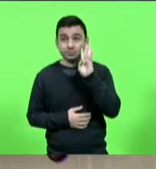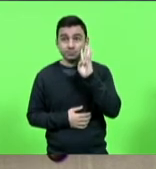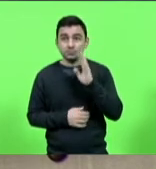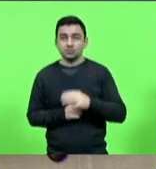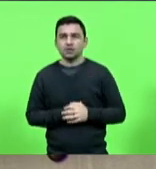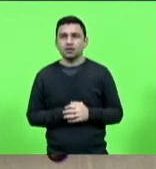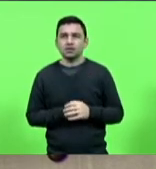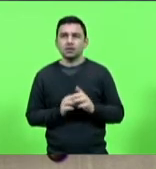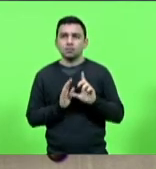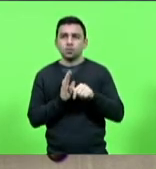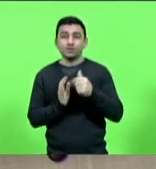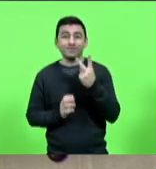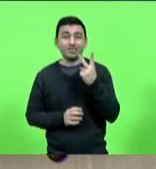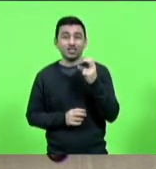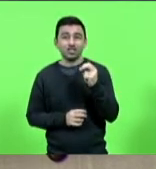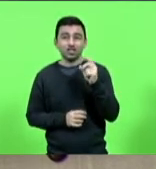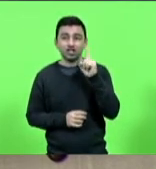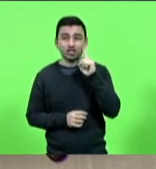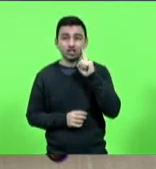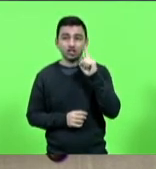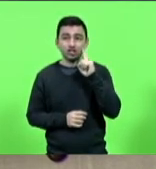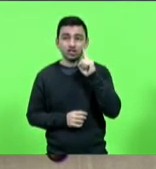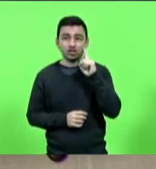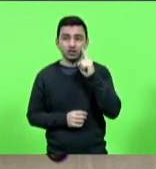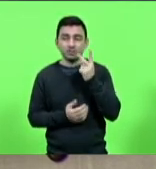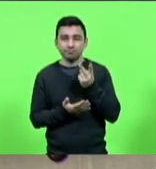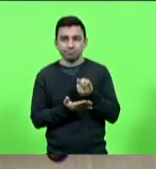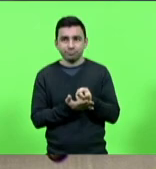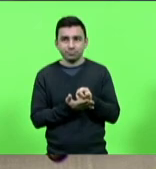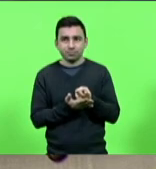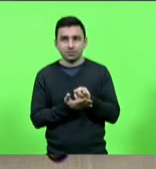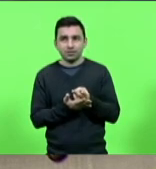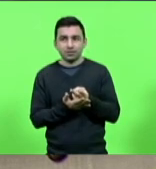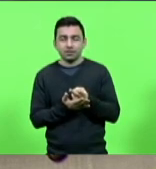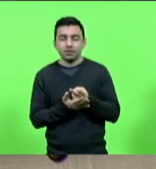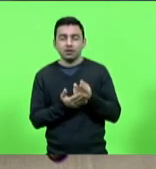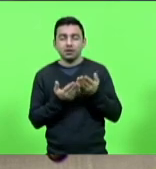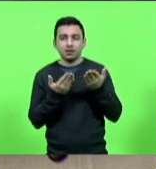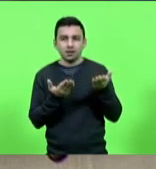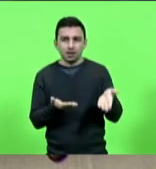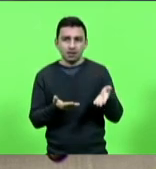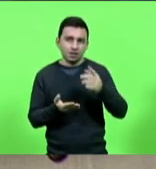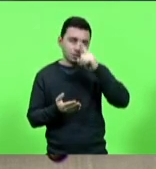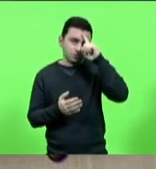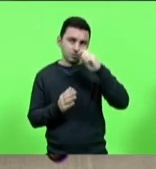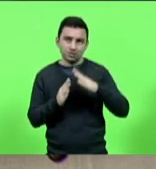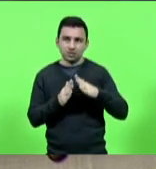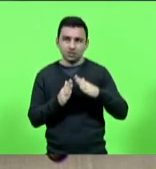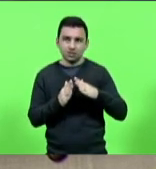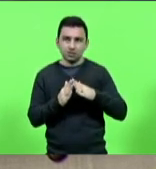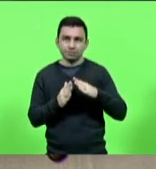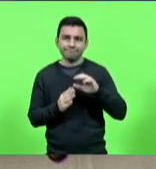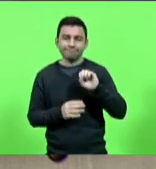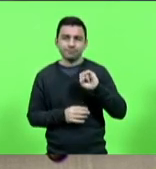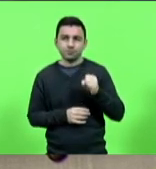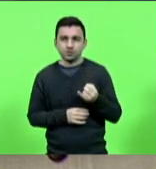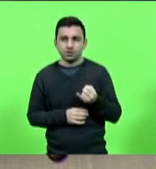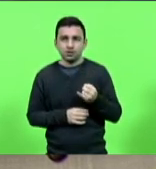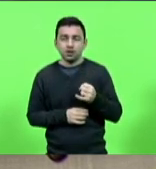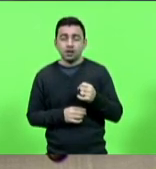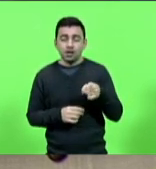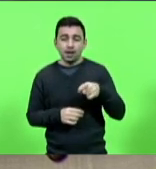20 dias internado no Hospital São José de Criciúma. Morava em Nova Veneza e deixa a mulher